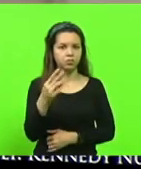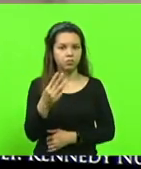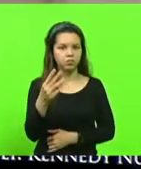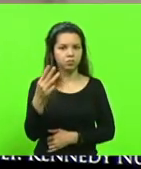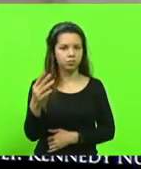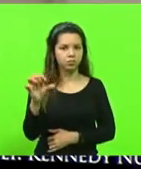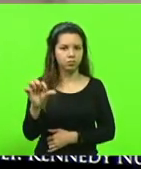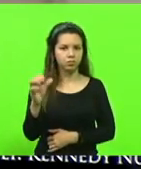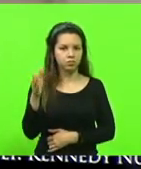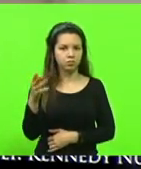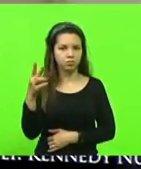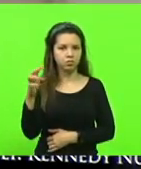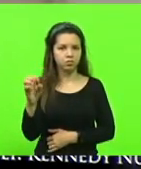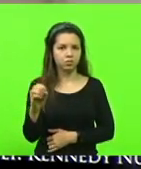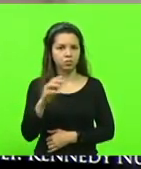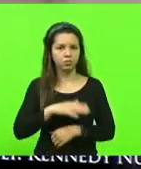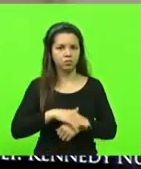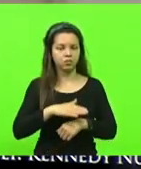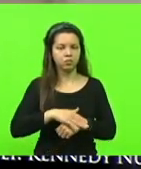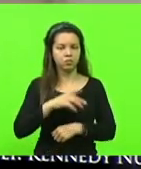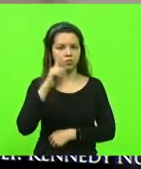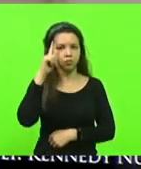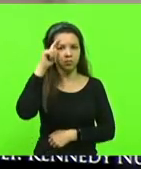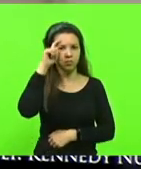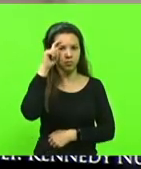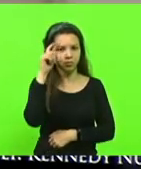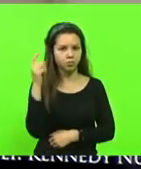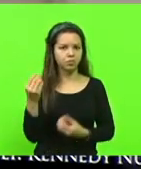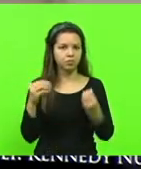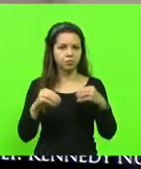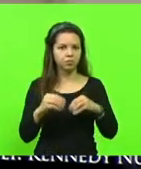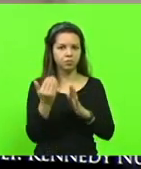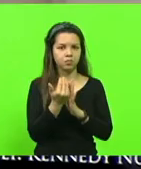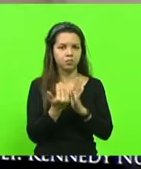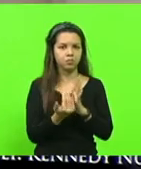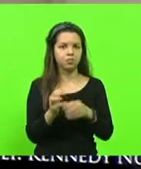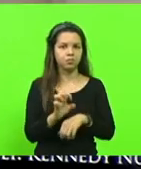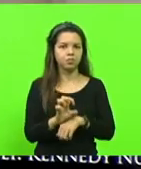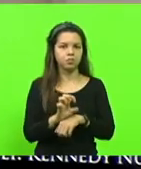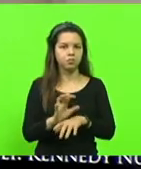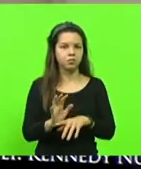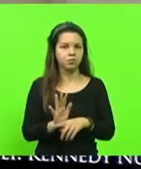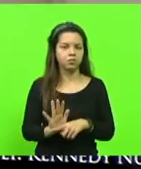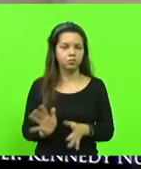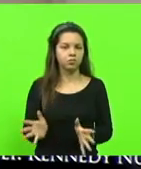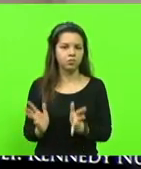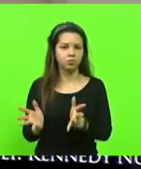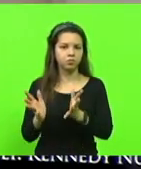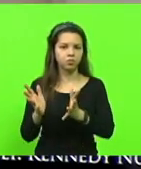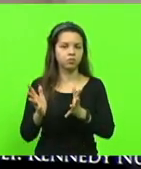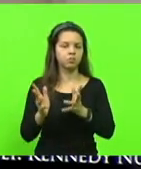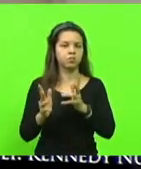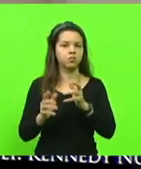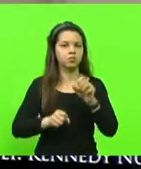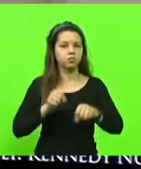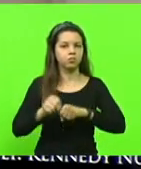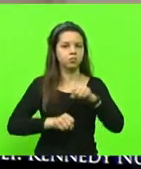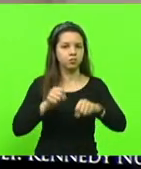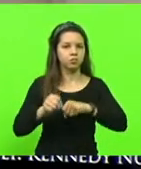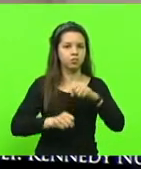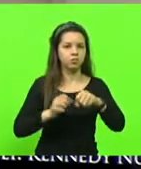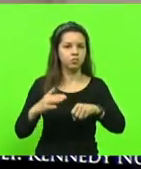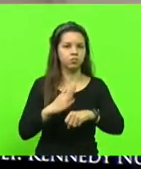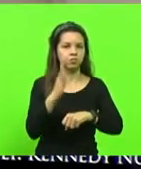-2020, de autoria do deputado Marcos Vieira, que institui o Programa Estadual de Incentivo ao Ciclismo de Montanhas nos